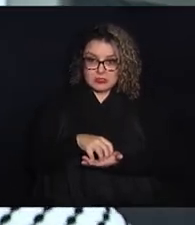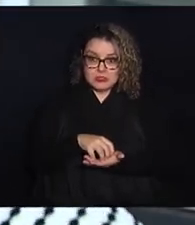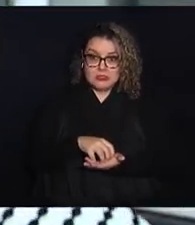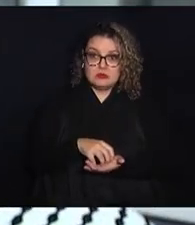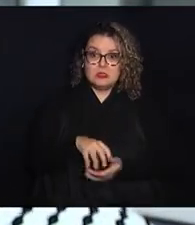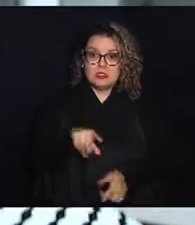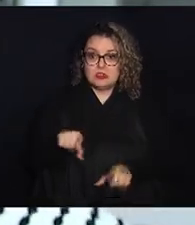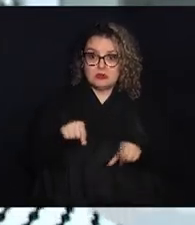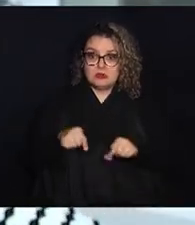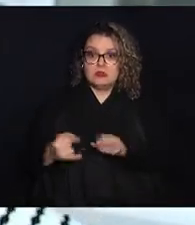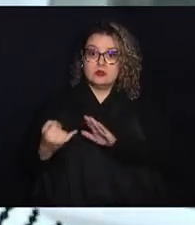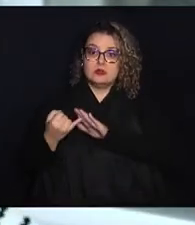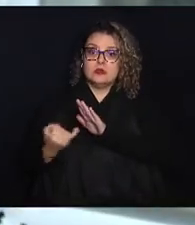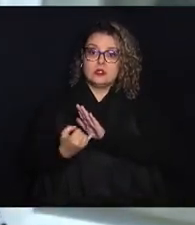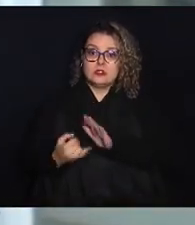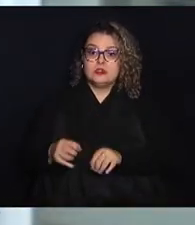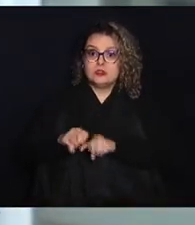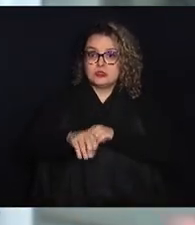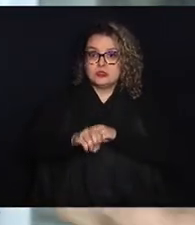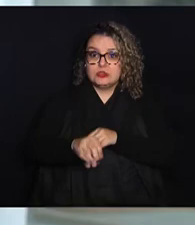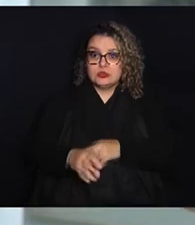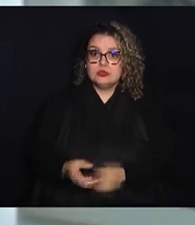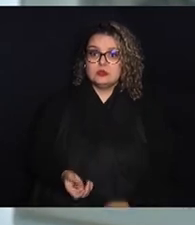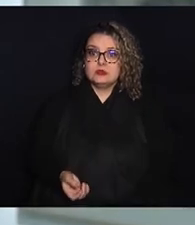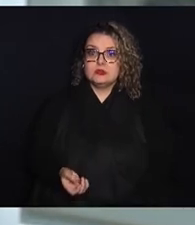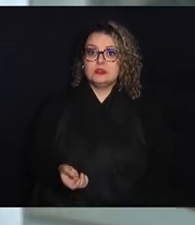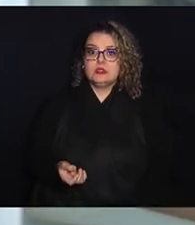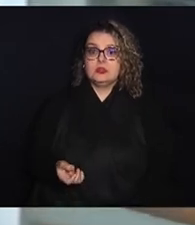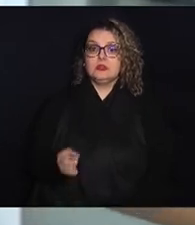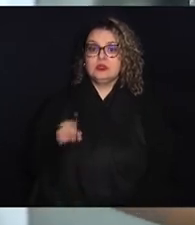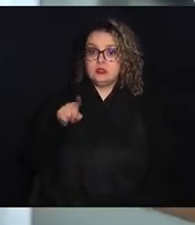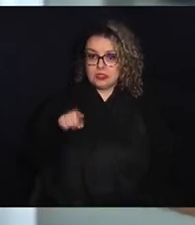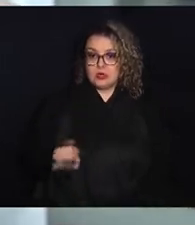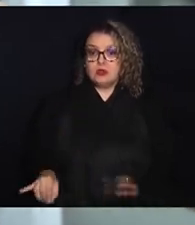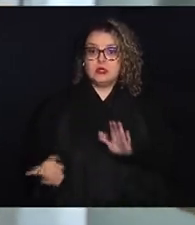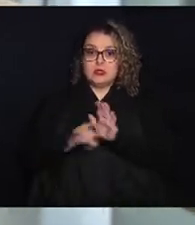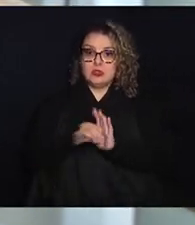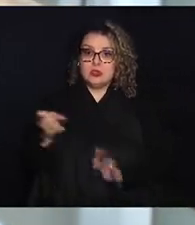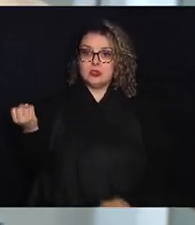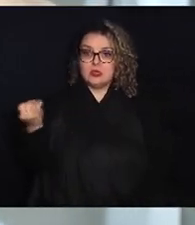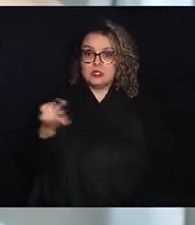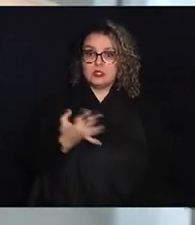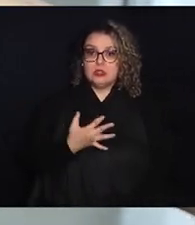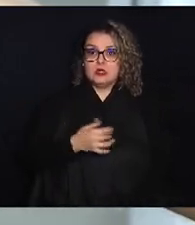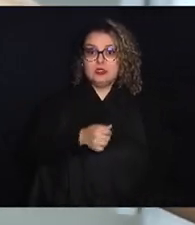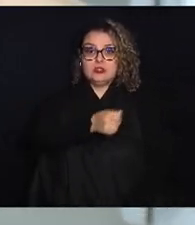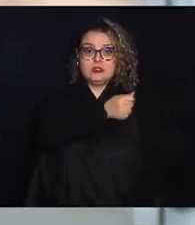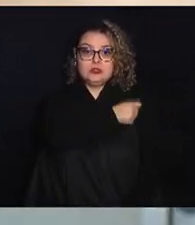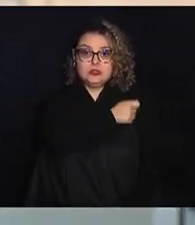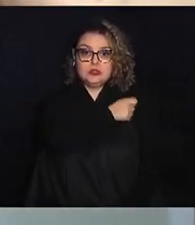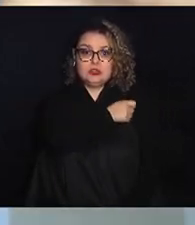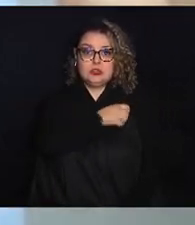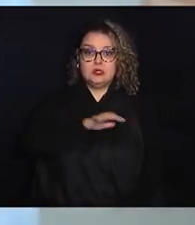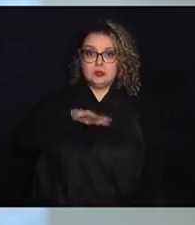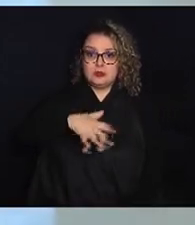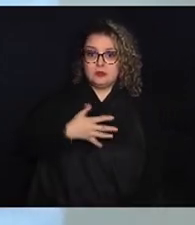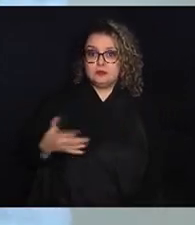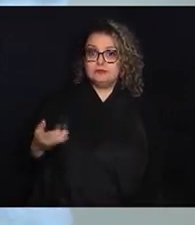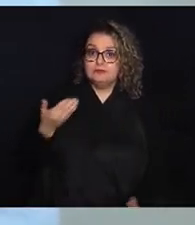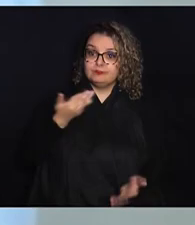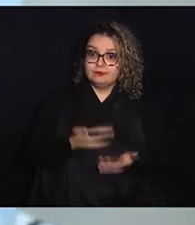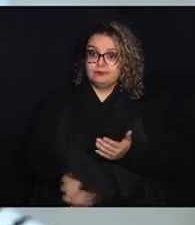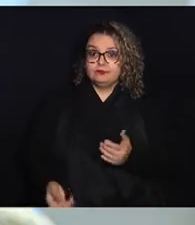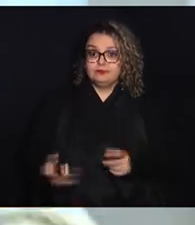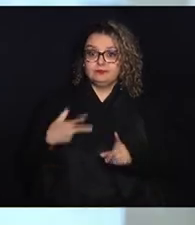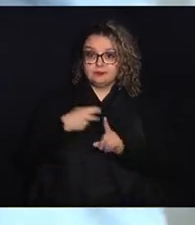uma instituição de ensino, onde foi identificada a maior quantidade de estudantes com cadernetas desatualizadas